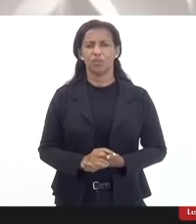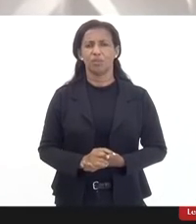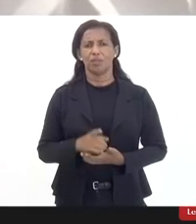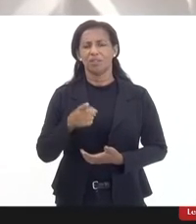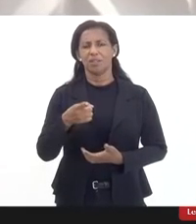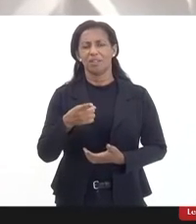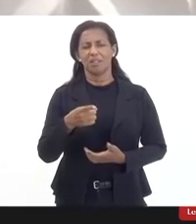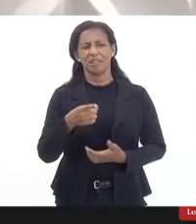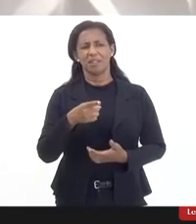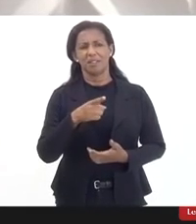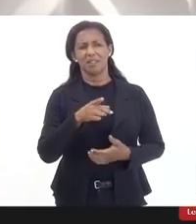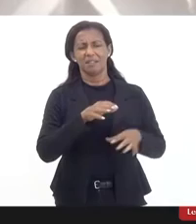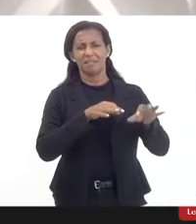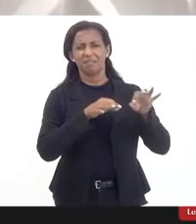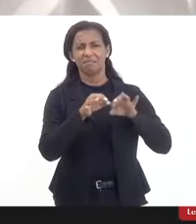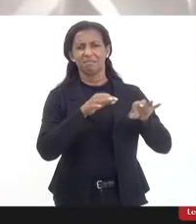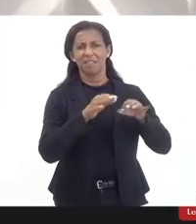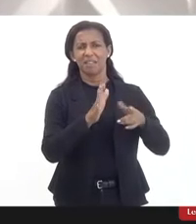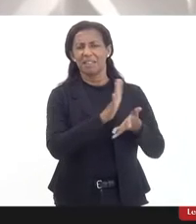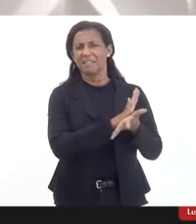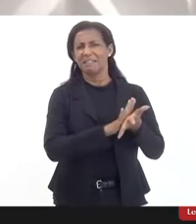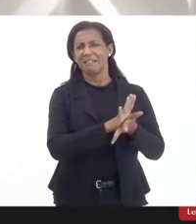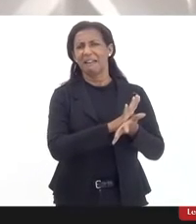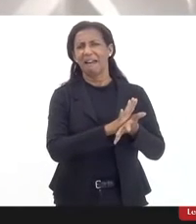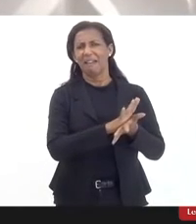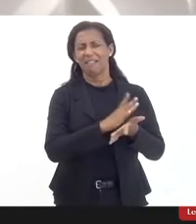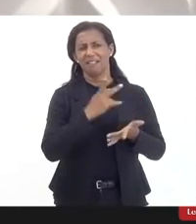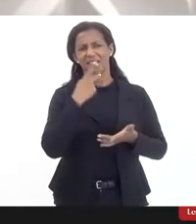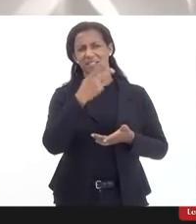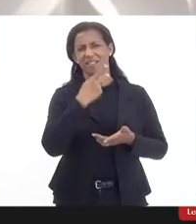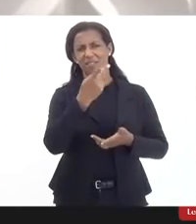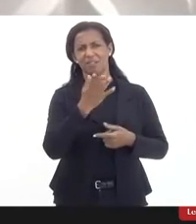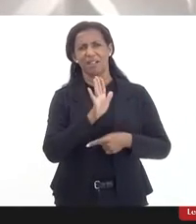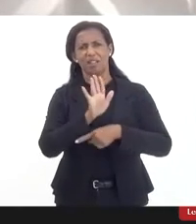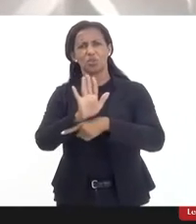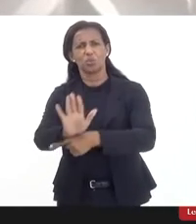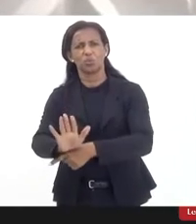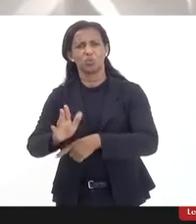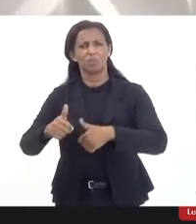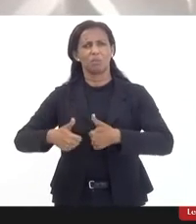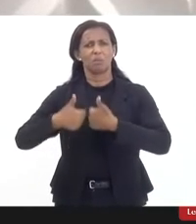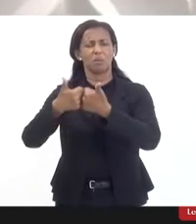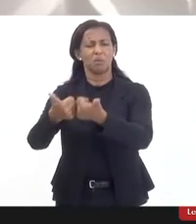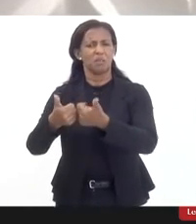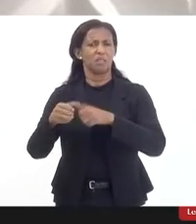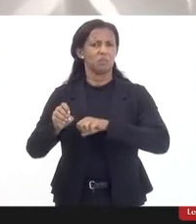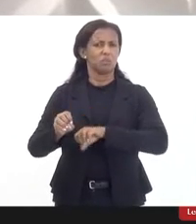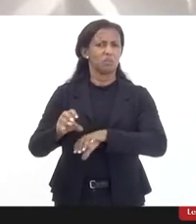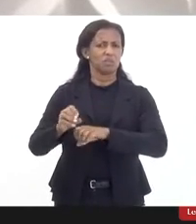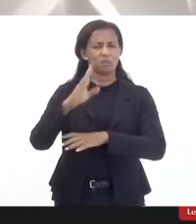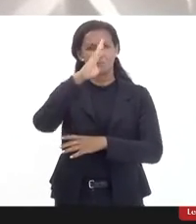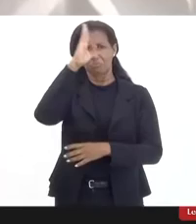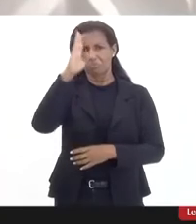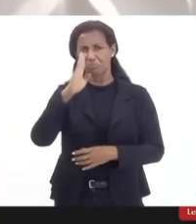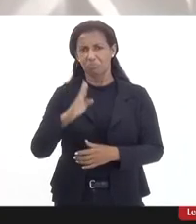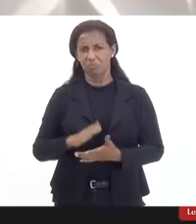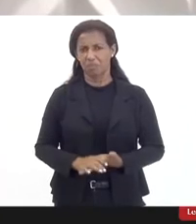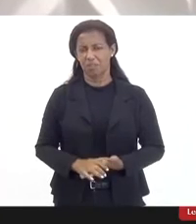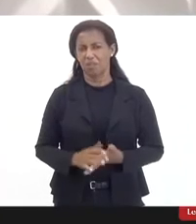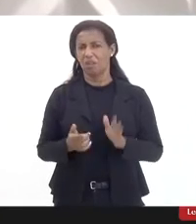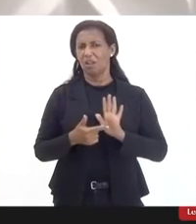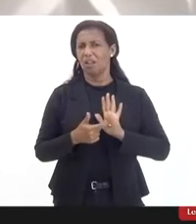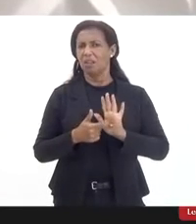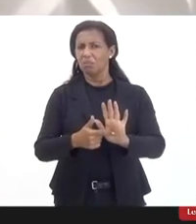contribui para a inclusão, em nada contribui para a melhoria da educação no Brasil, era externa